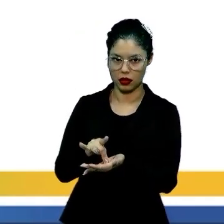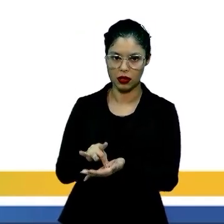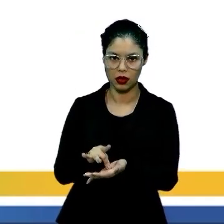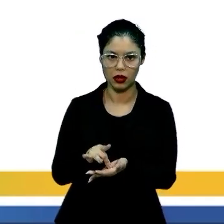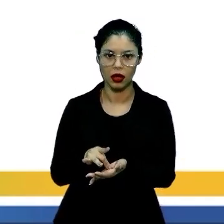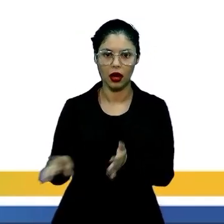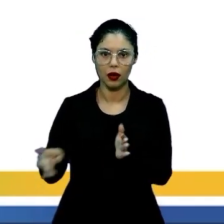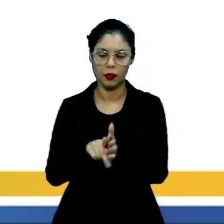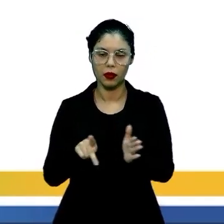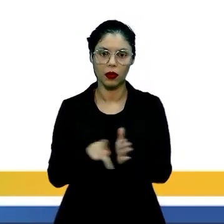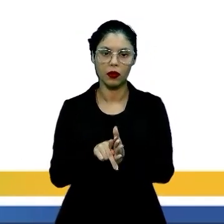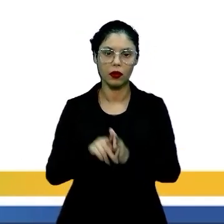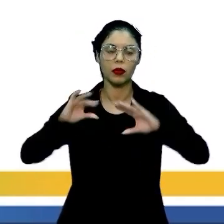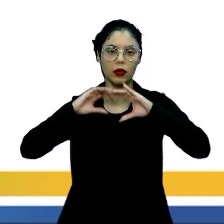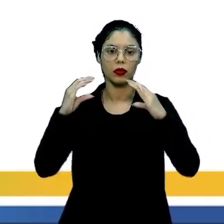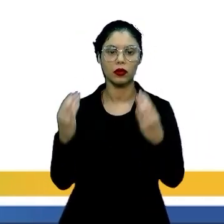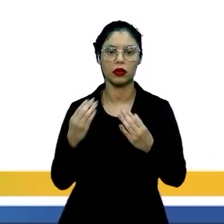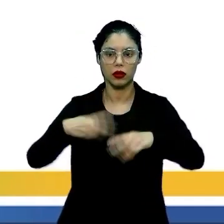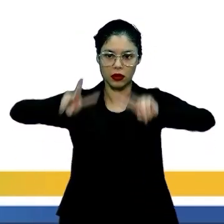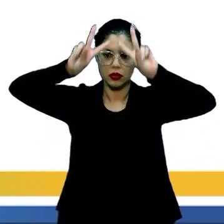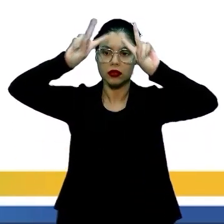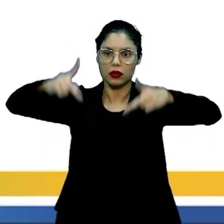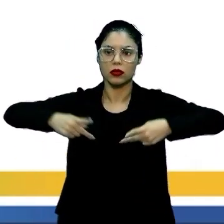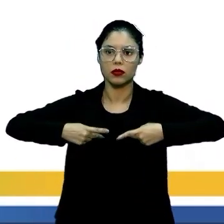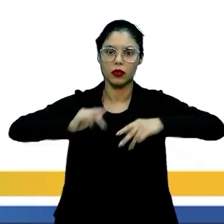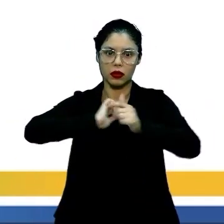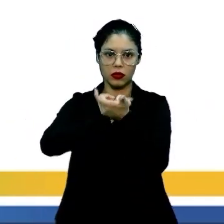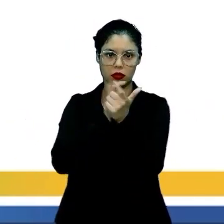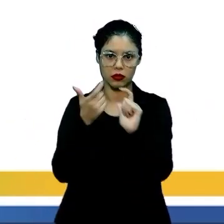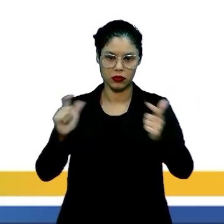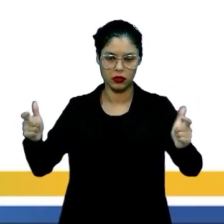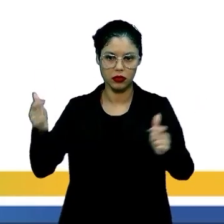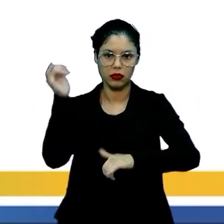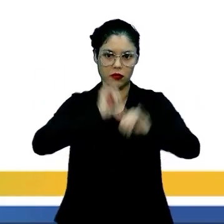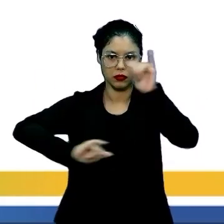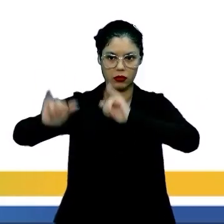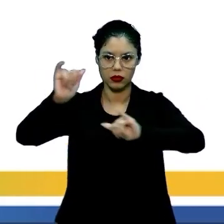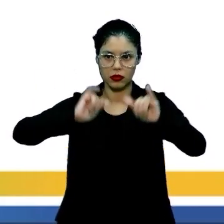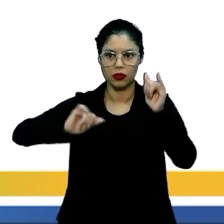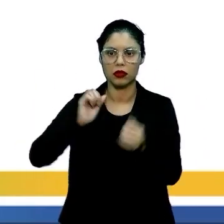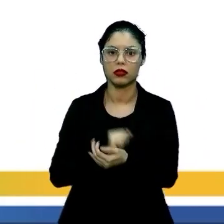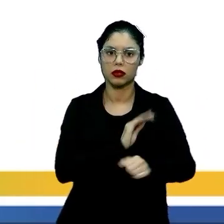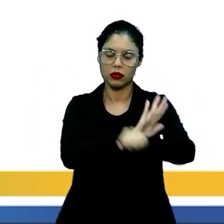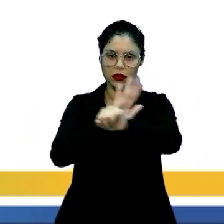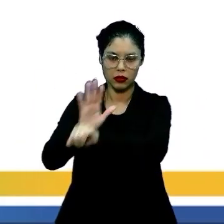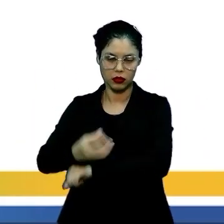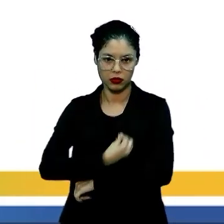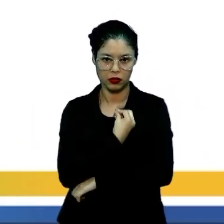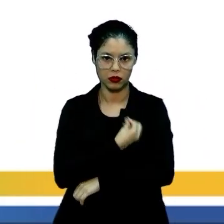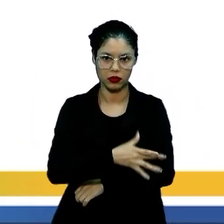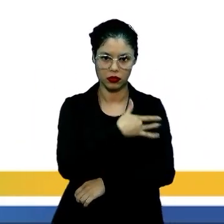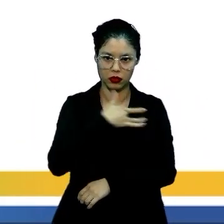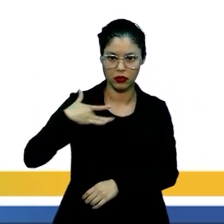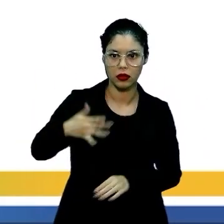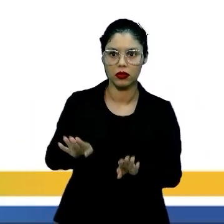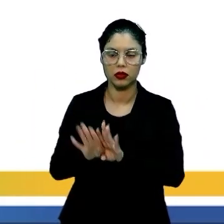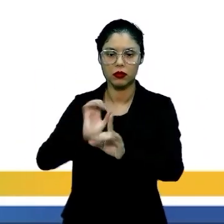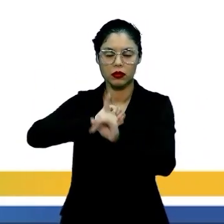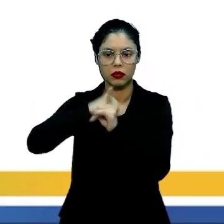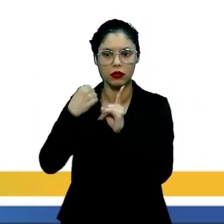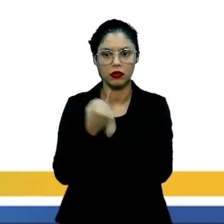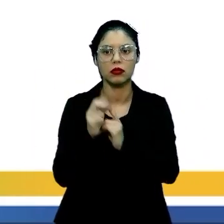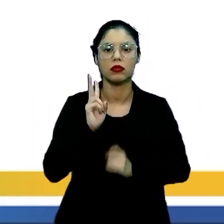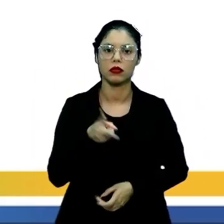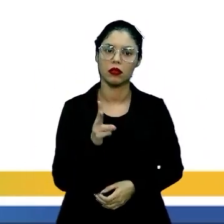humano e que ela possibilita uma gama de informações e saberes que contribuem para uma vida mais saudável e socialmente ativa,